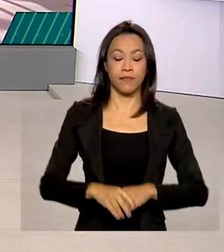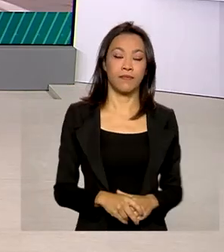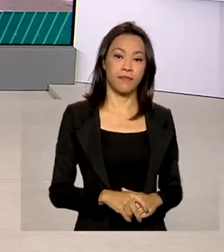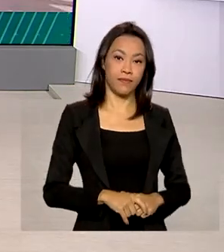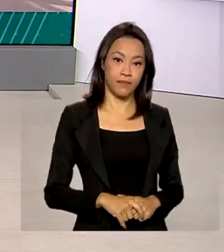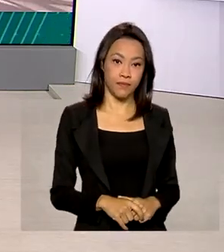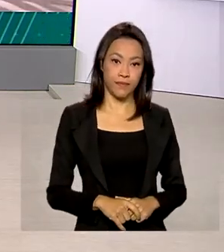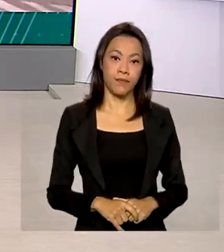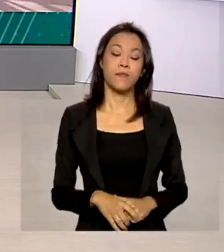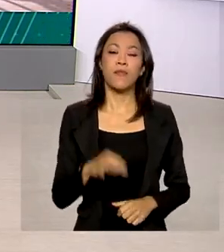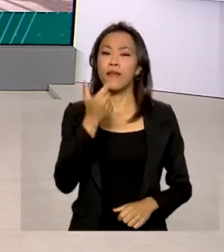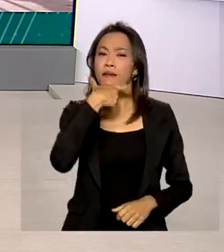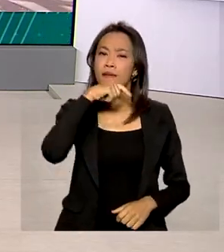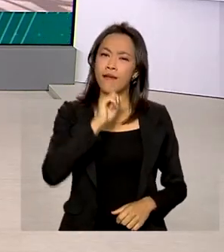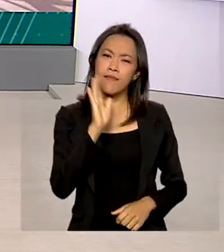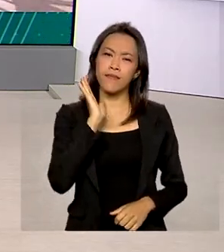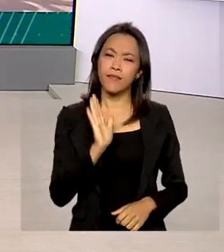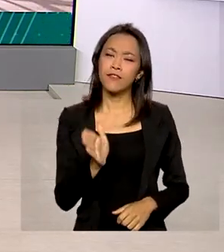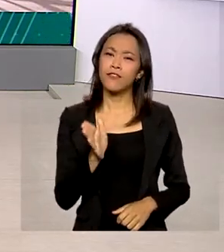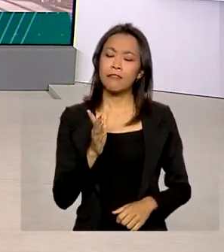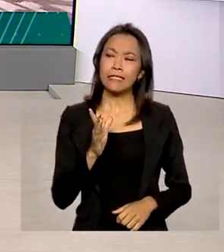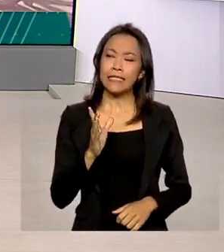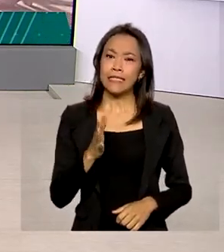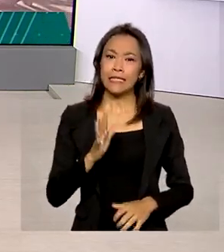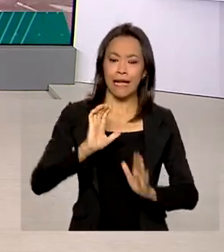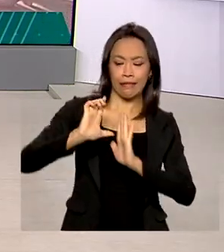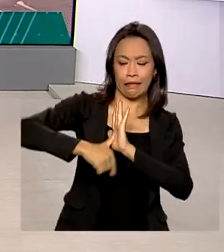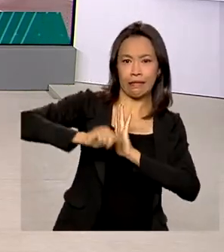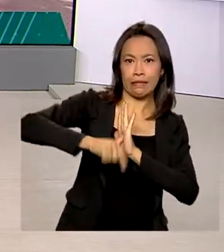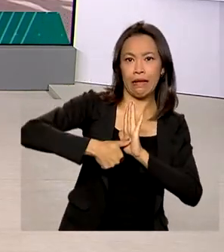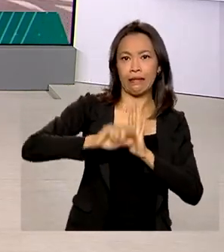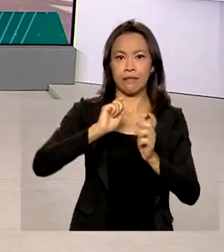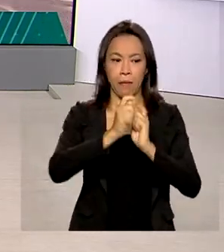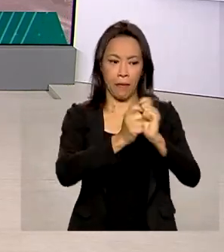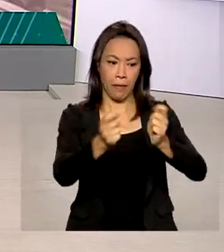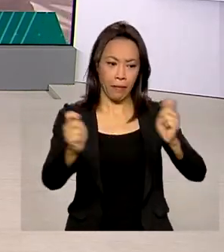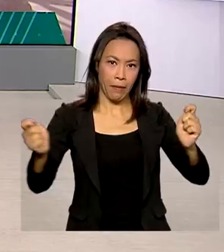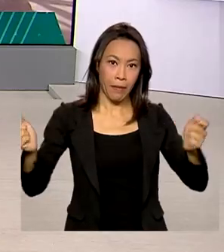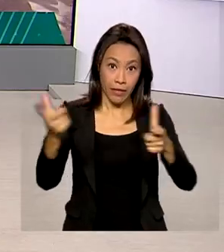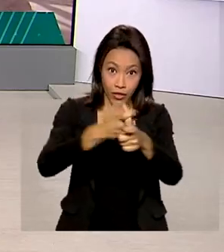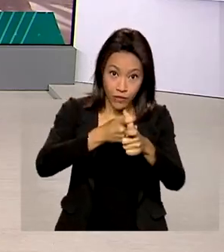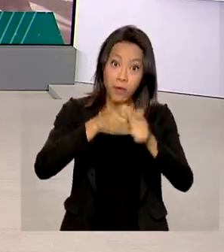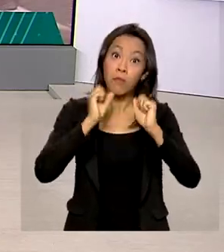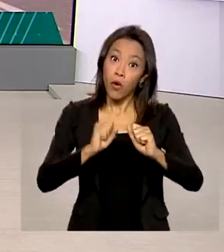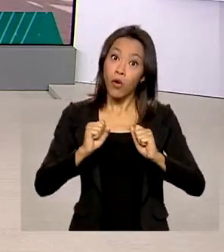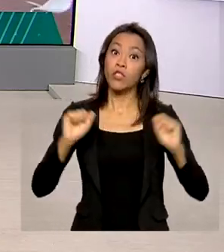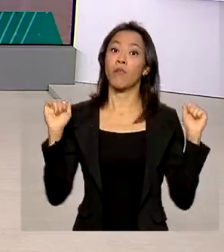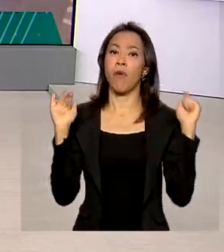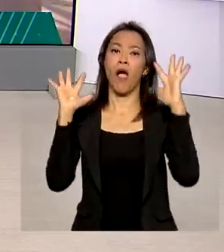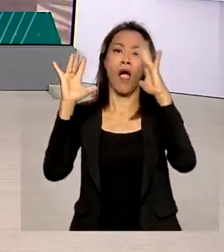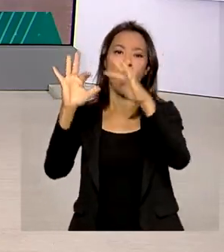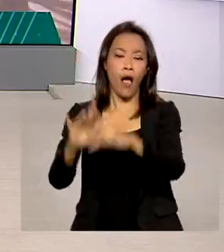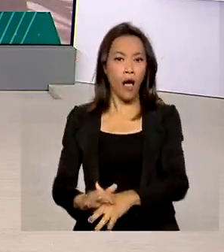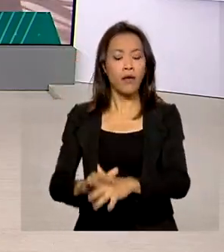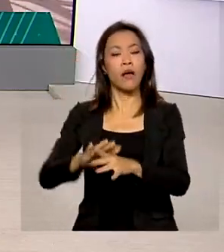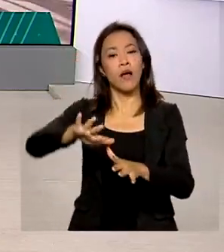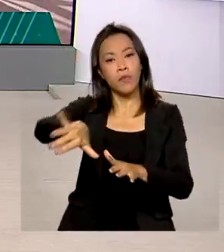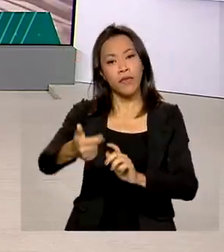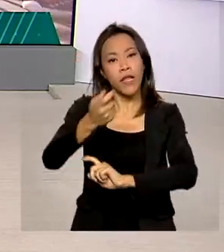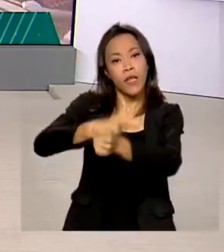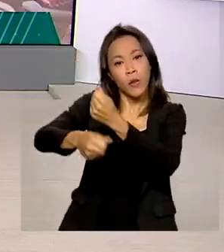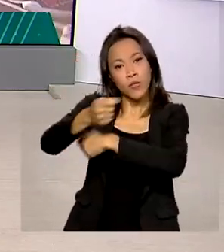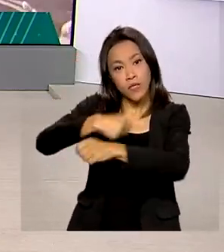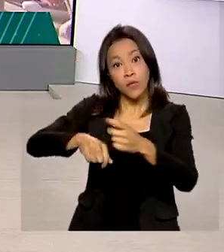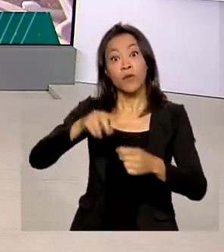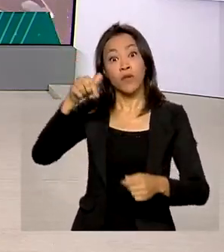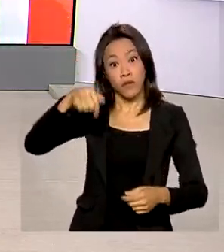Quem está com as contas atrasadas pode aproveitar o mutirão de negociação de dívidas que vai a testa quinta-feira, 31